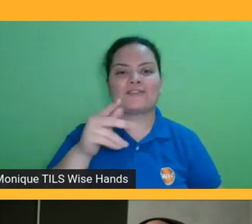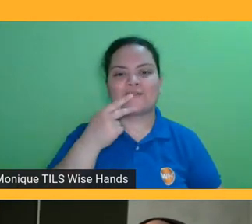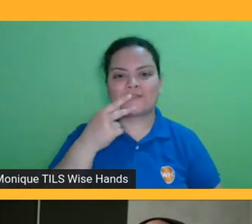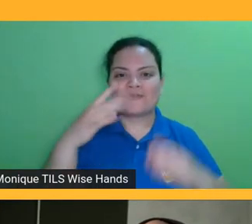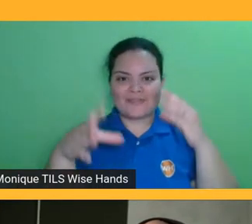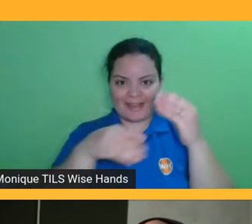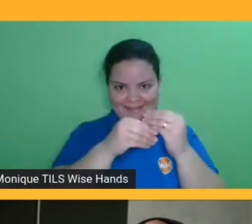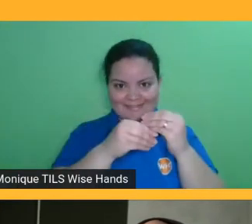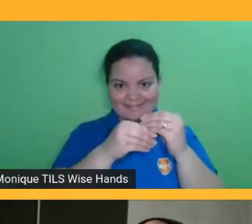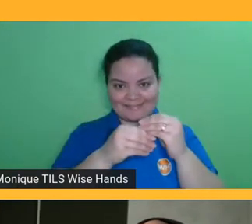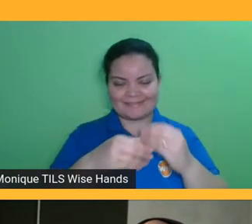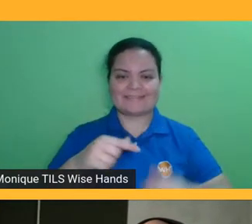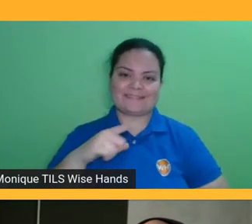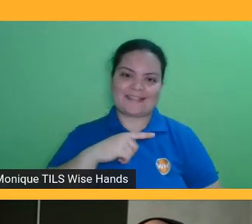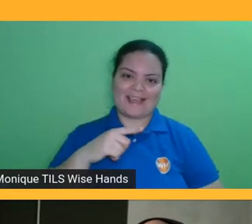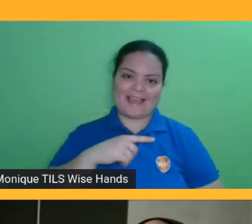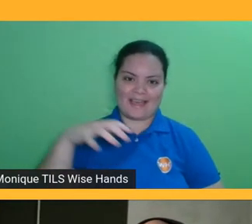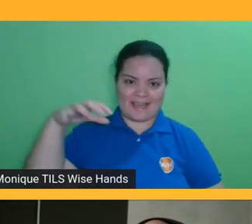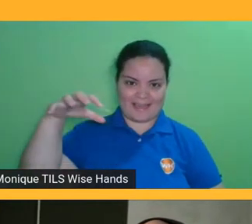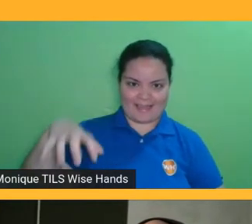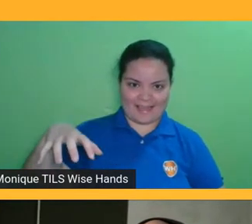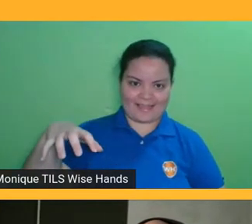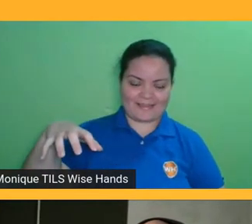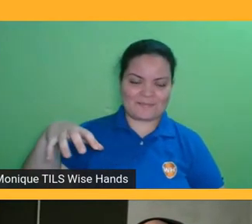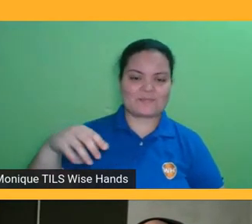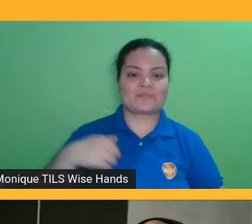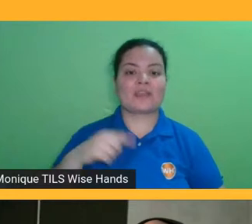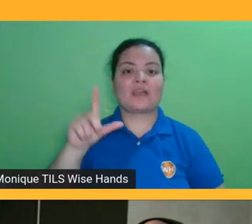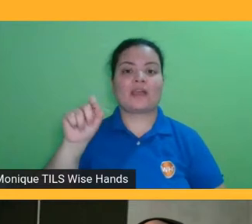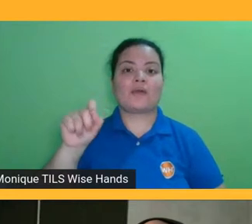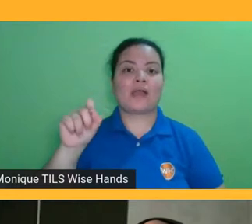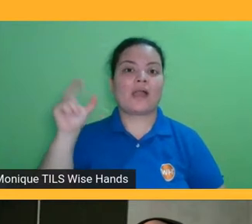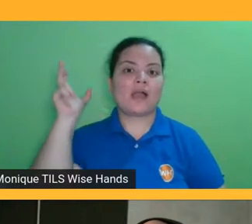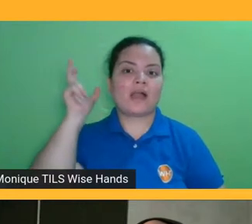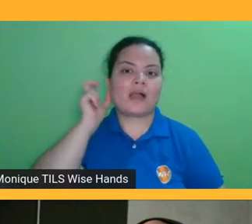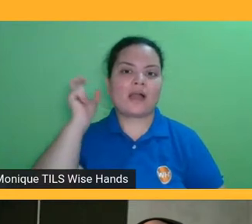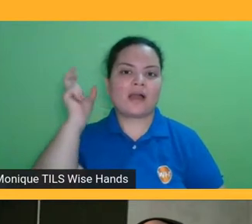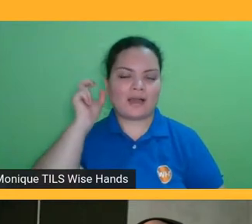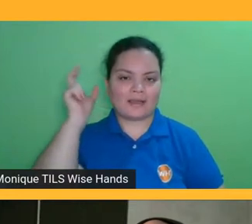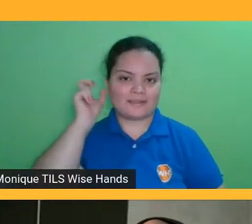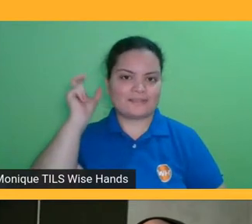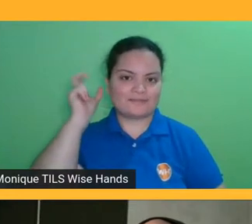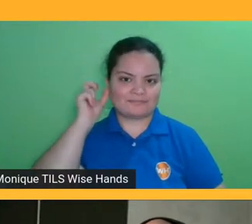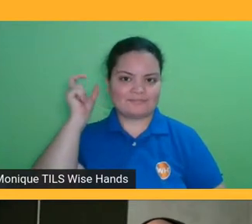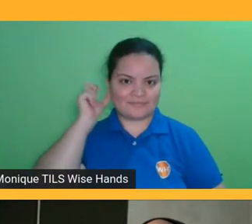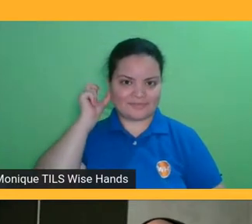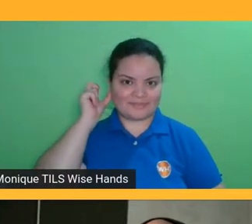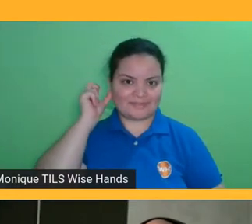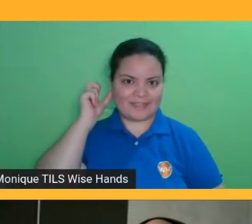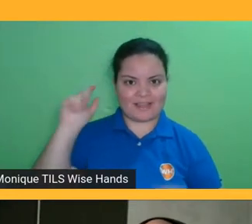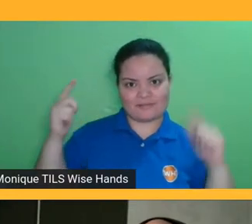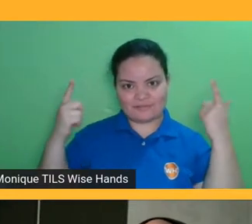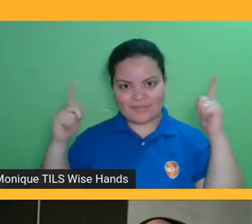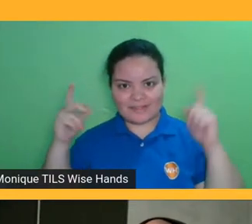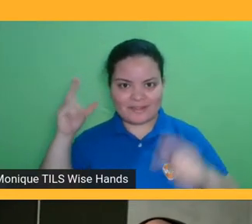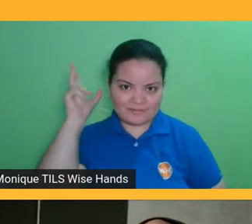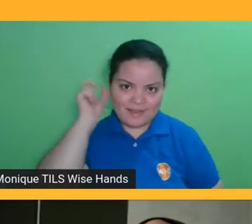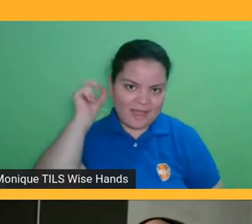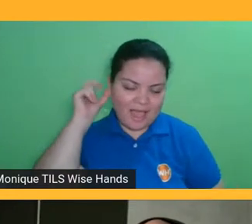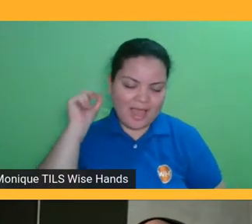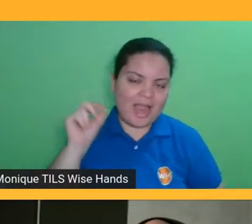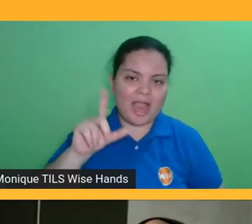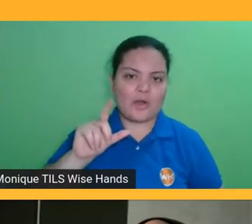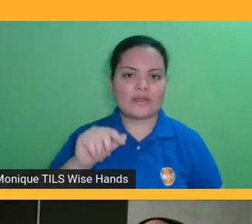gente costuma dizer na Storytel, que diz que o audiobook, o entretenimento em áudio, é para quando a sua